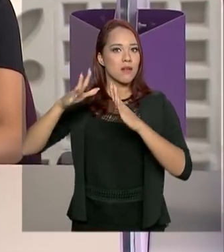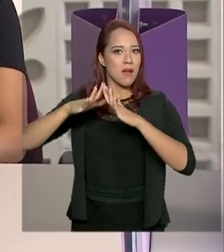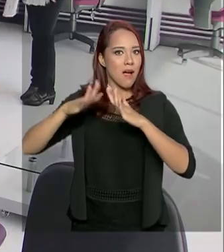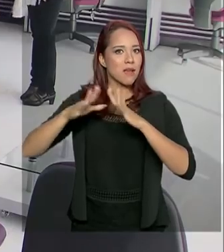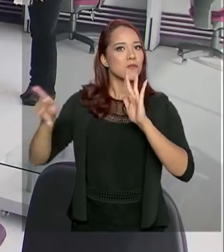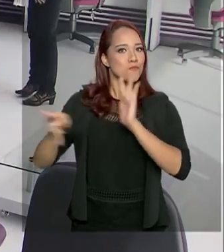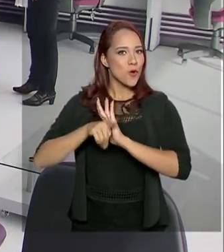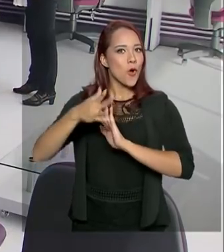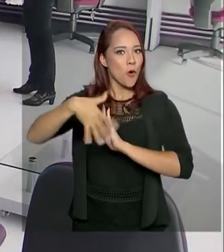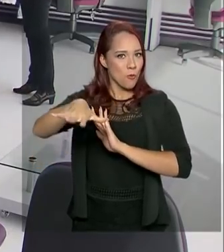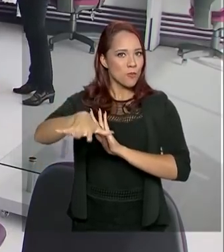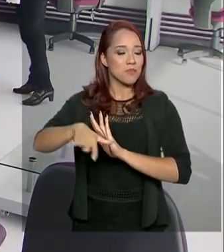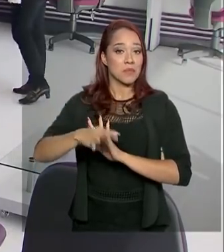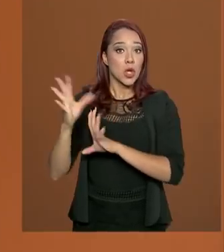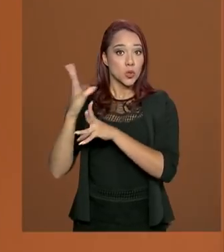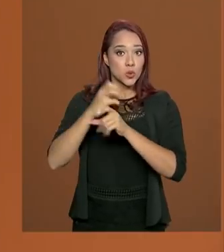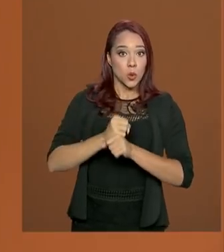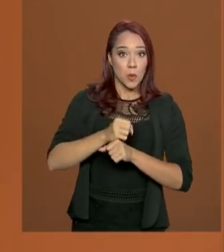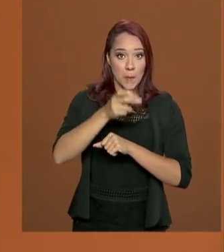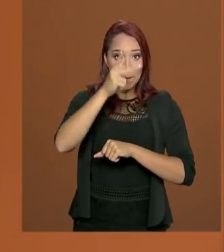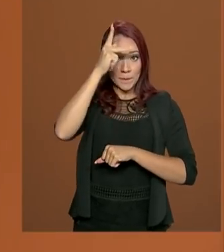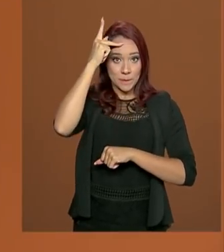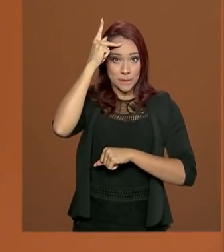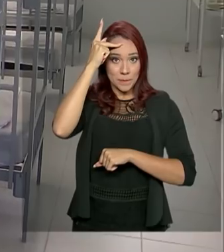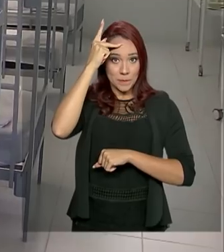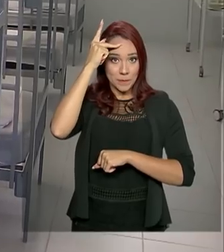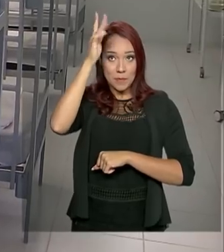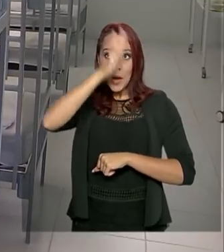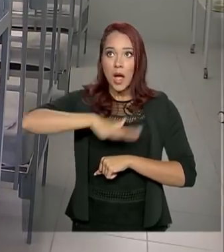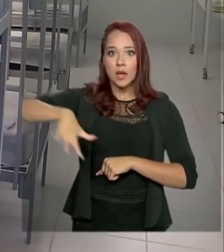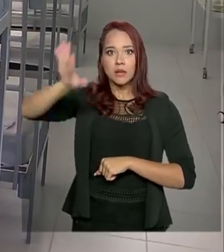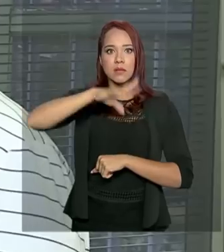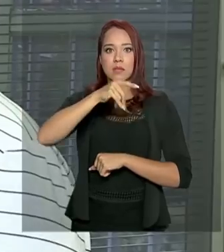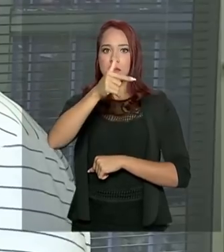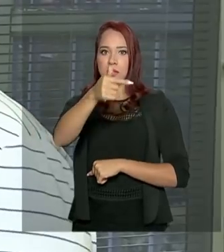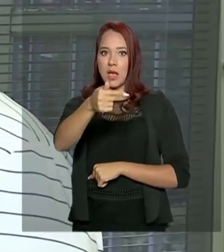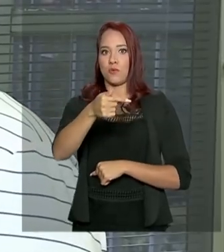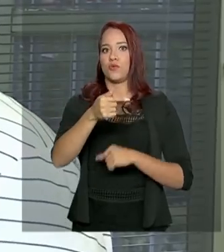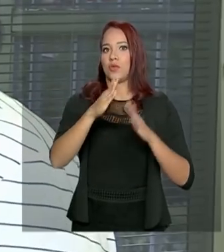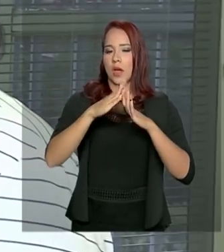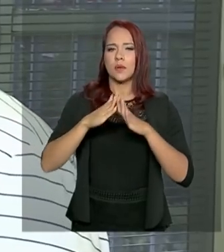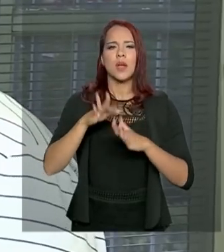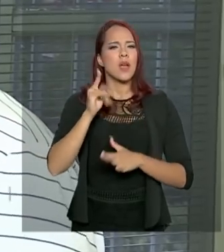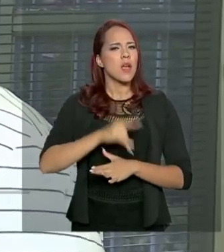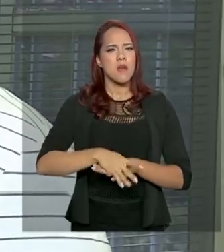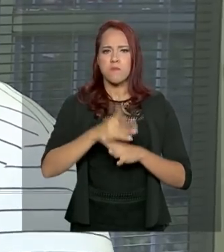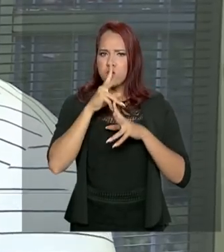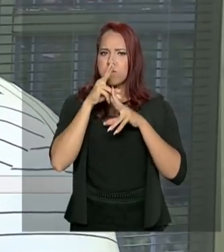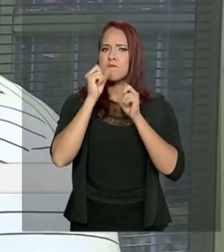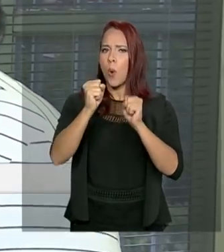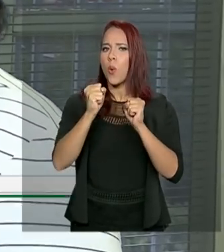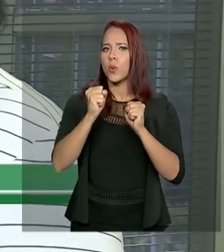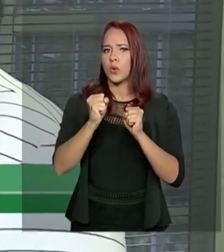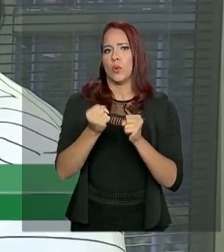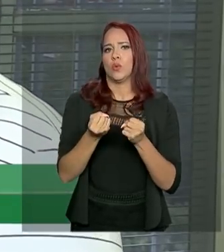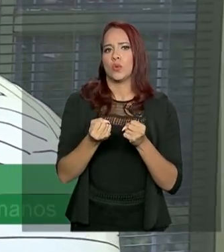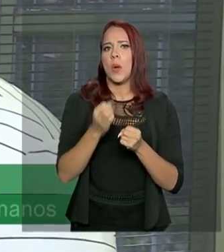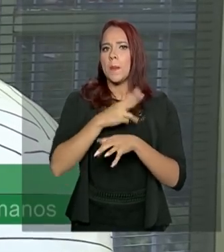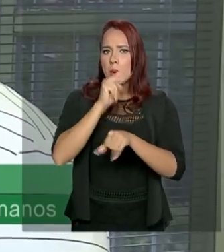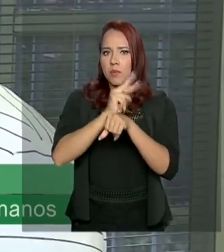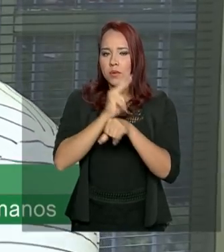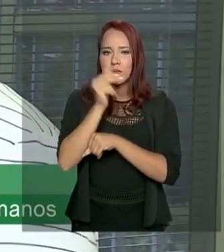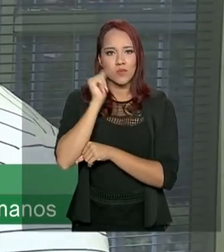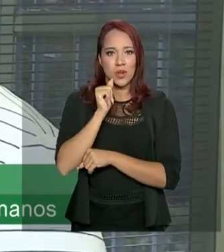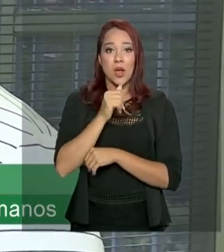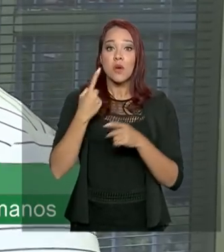este ano. Ao todo, o país conta com sete unidades. É um instrumento poderoso, é um equipamento poderoso na proteção